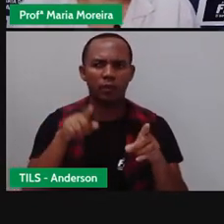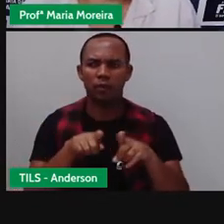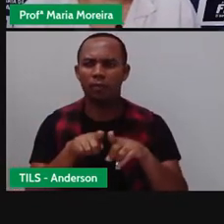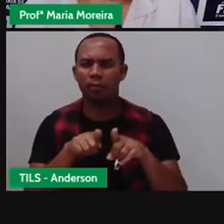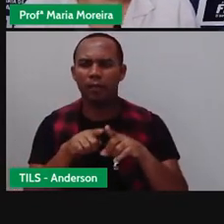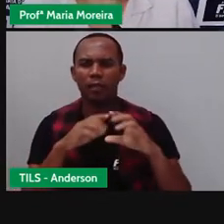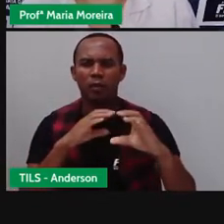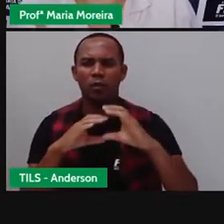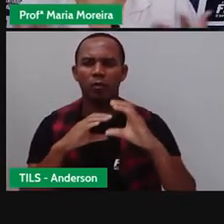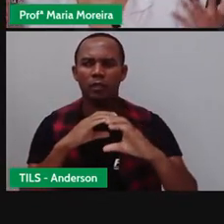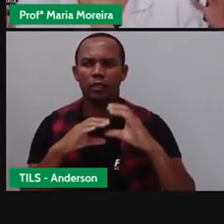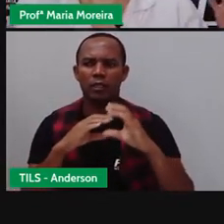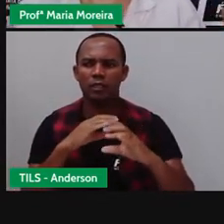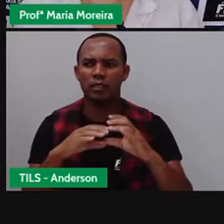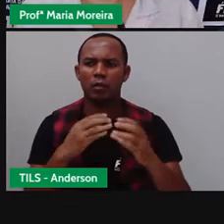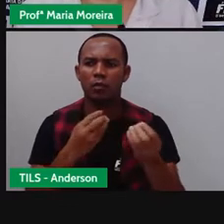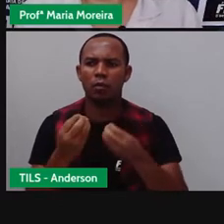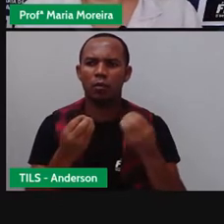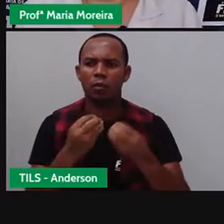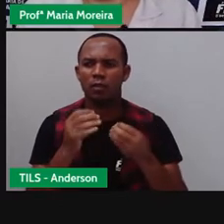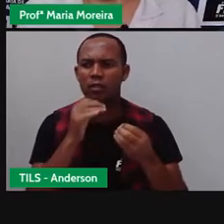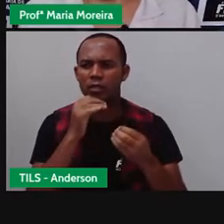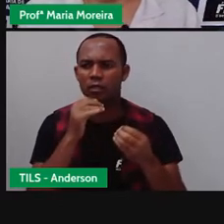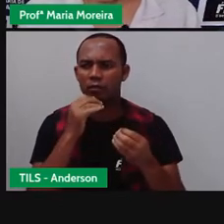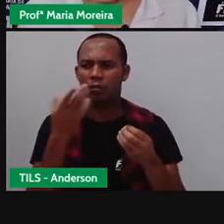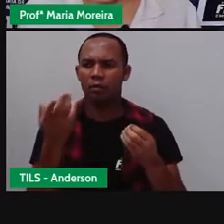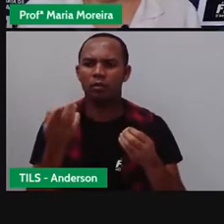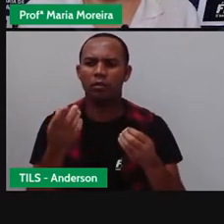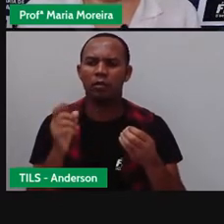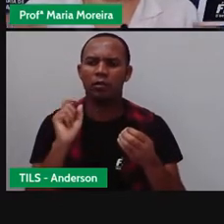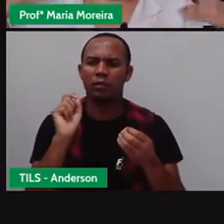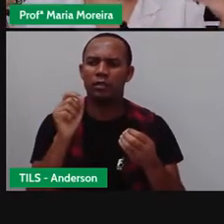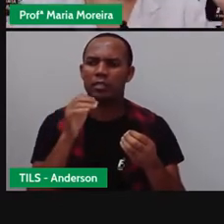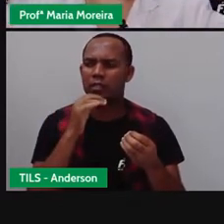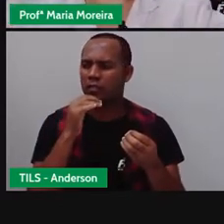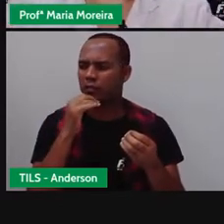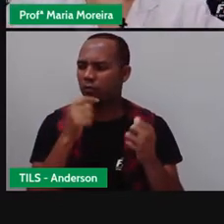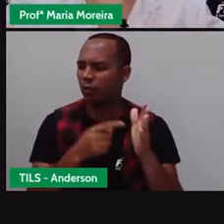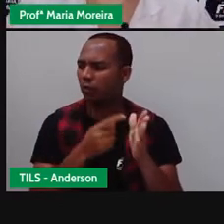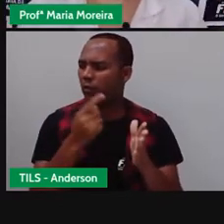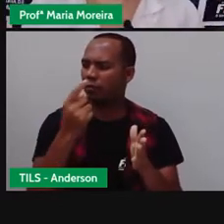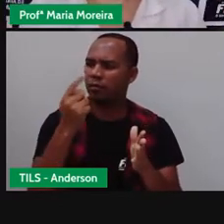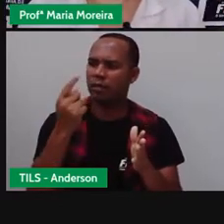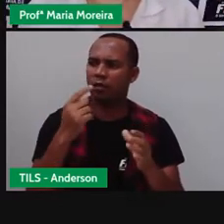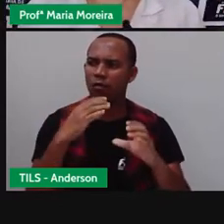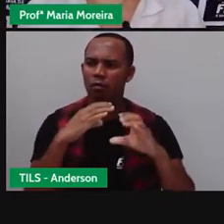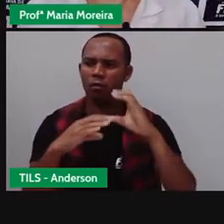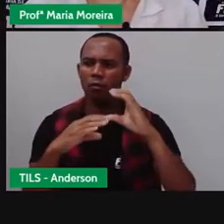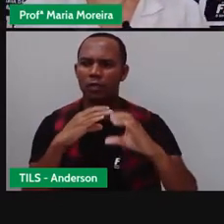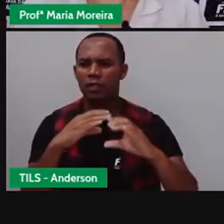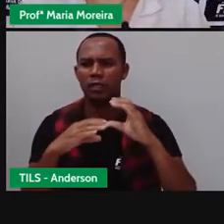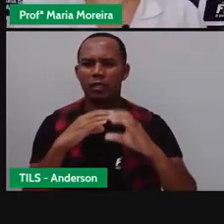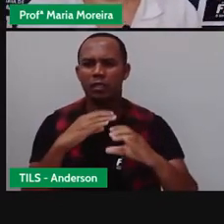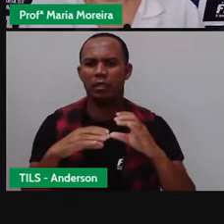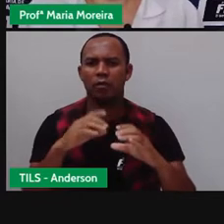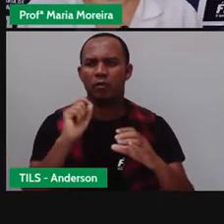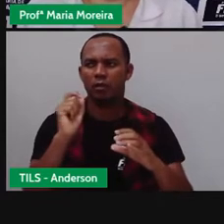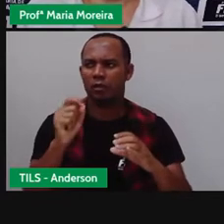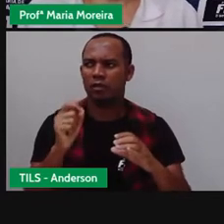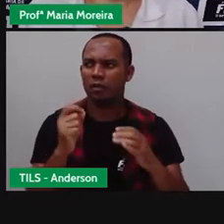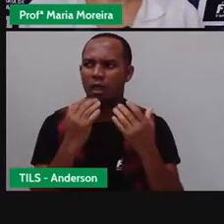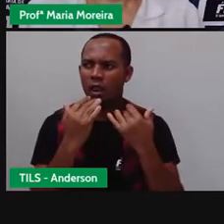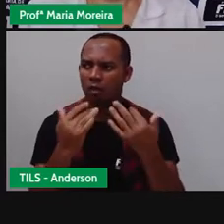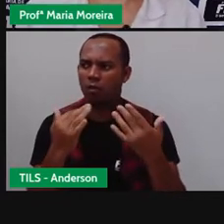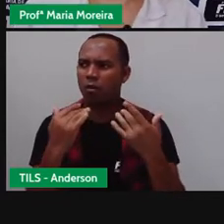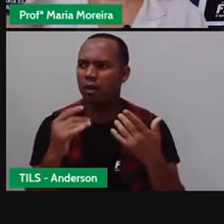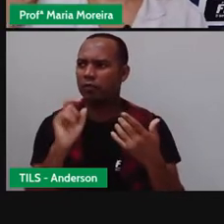Essa comunicação, ela era o quê? Não verbal. Então, há o princípio aí da comunicação, o quê? De uma linguagem não